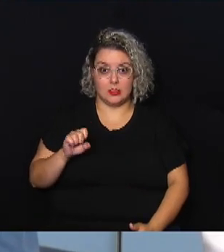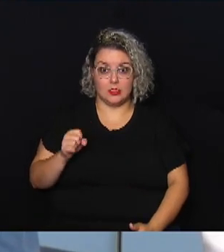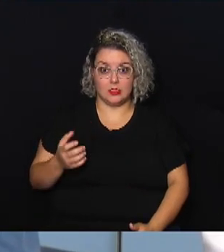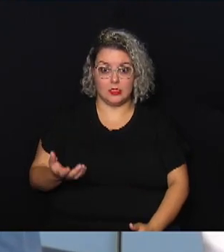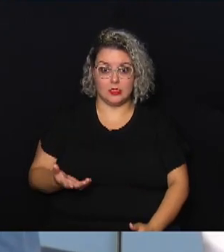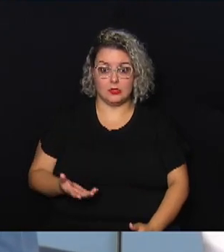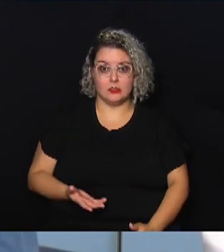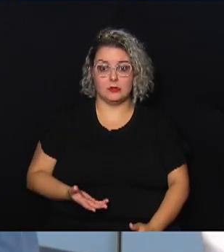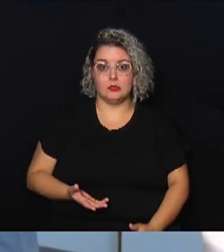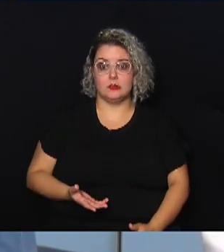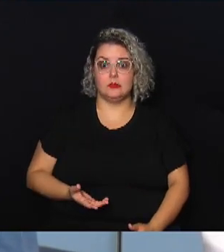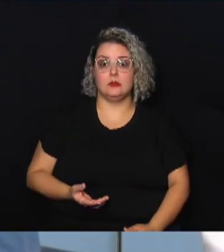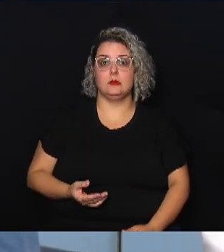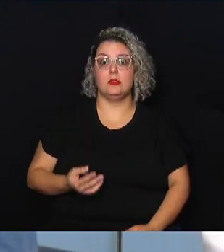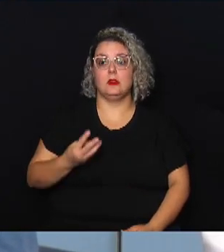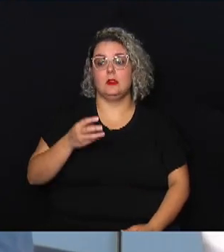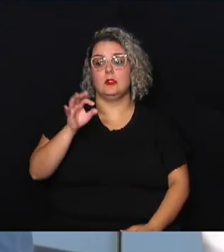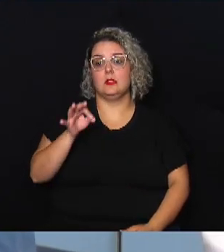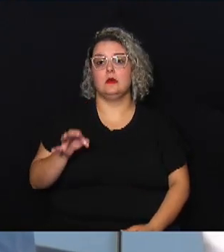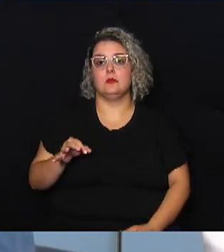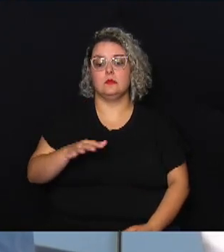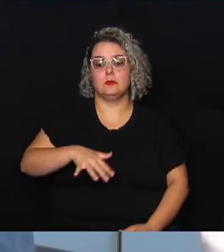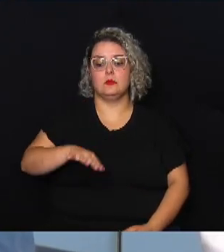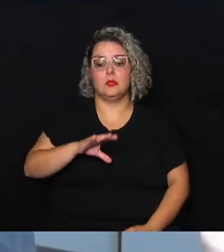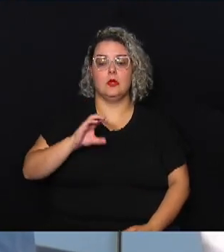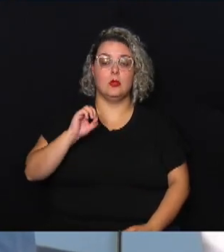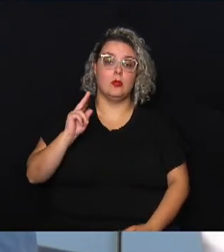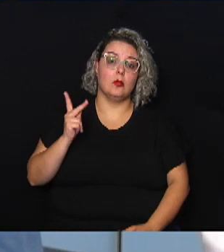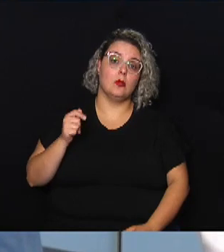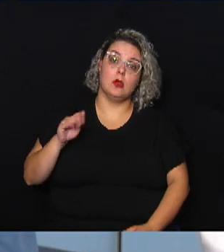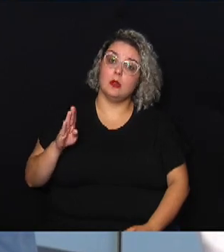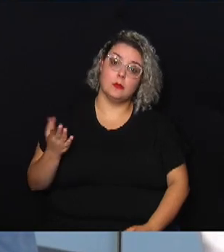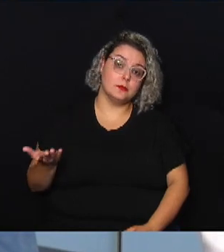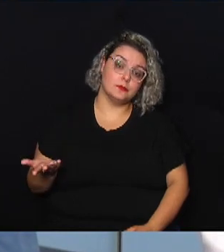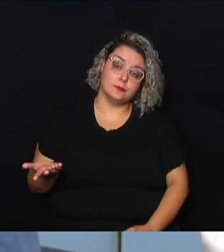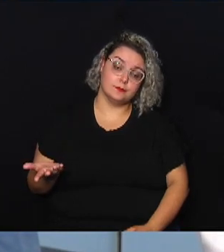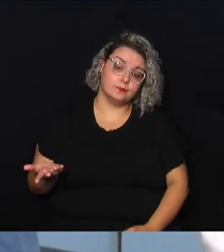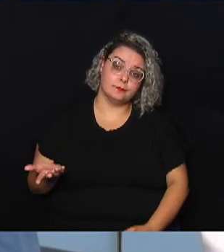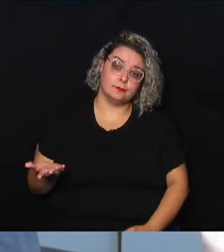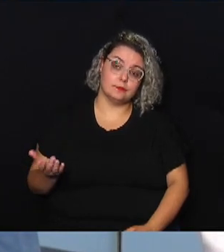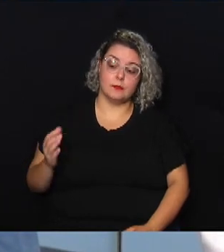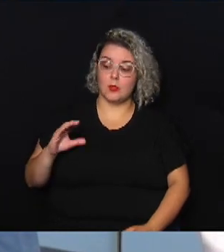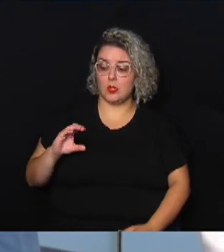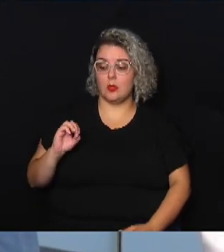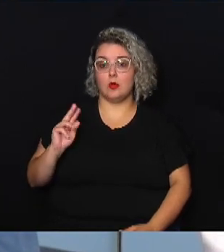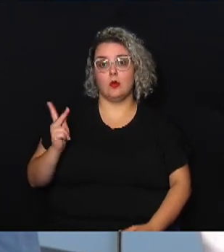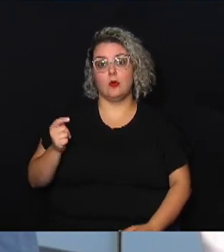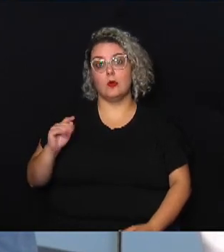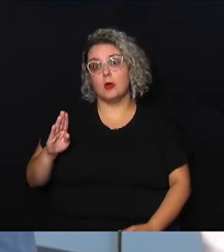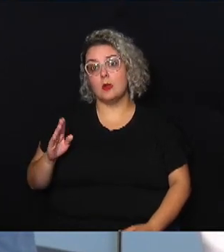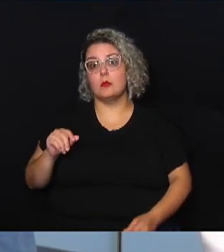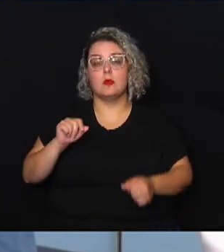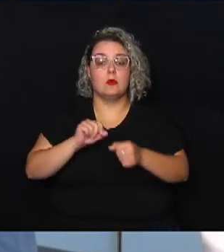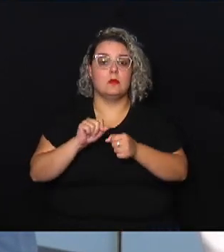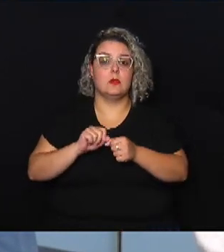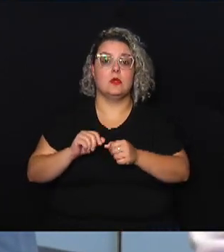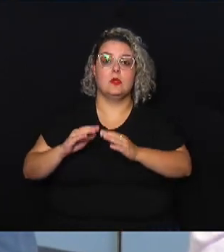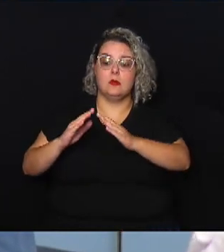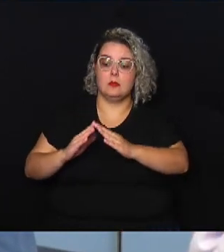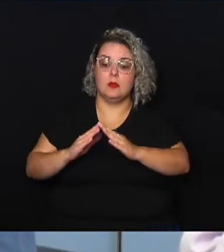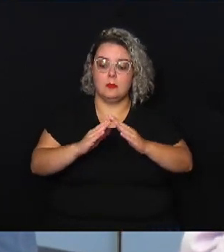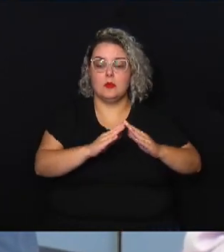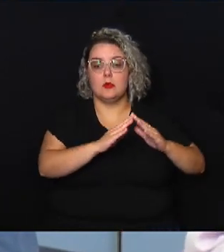eles vão ter que dar 3% da área para a Coab então a Coab vai fazer as unidades habitacionais